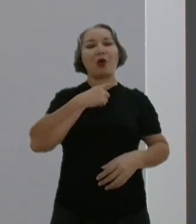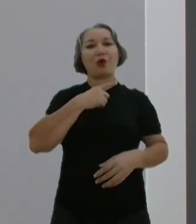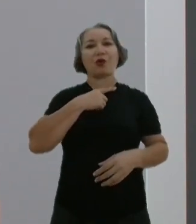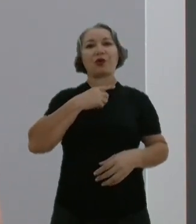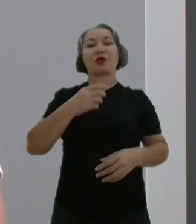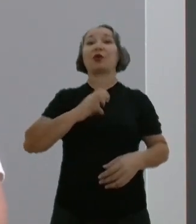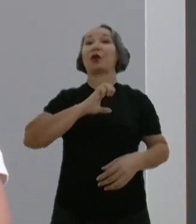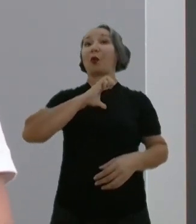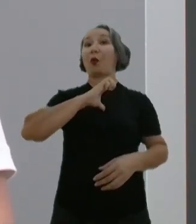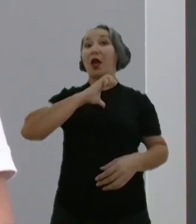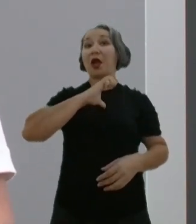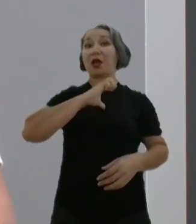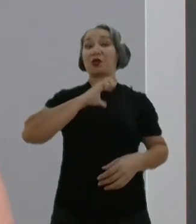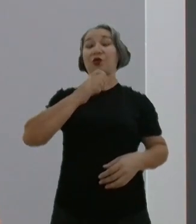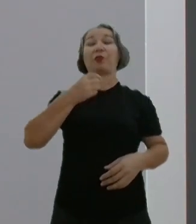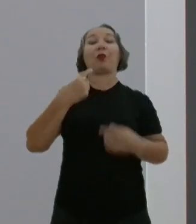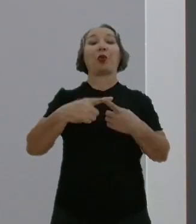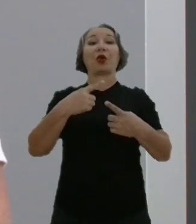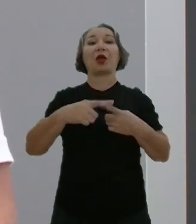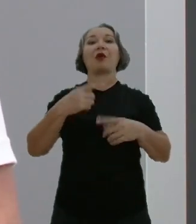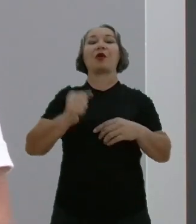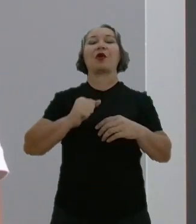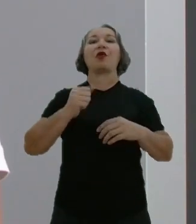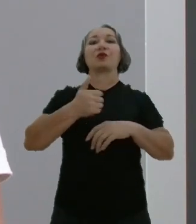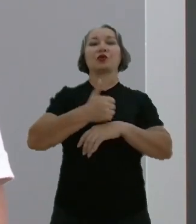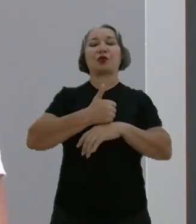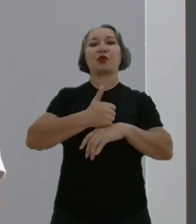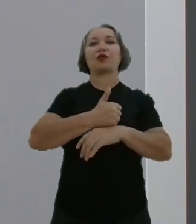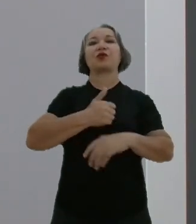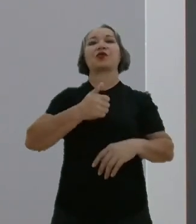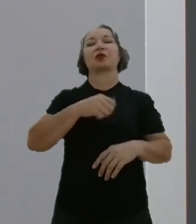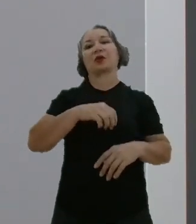tolero. Então, seria um mandato, enquanto presidente, muito austero.